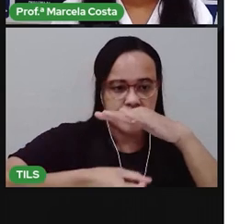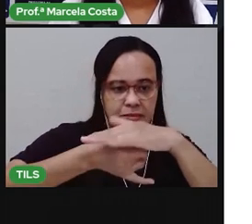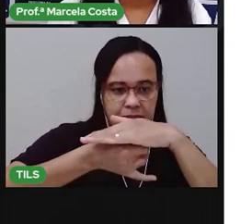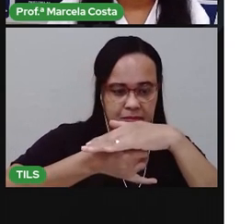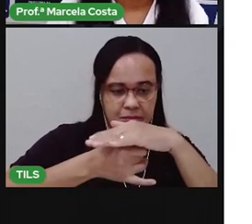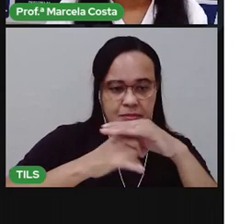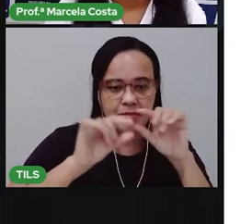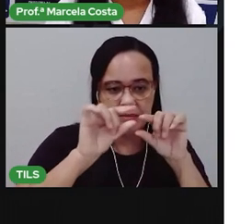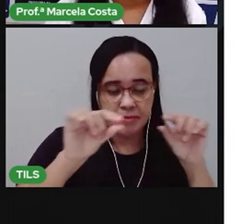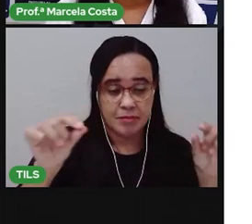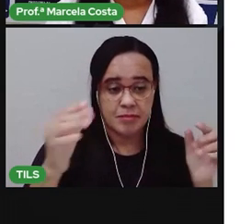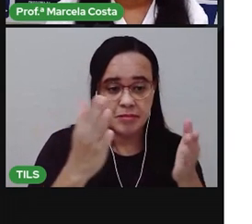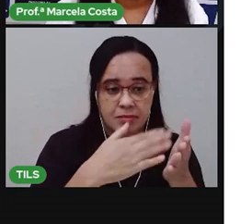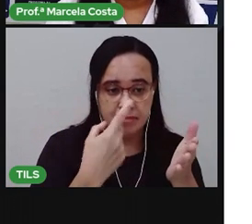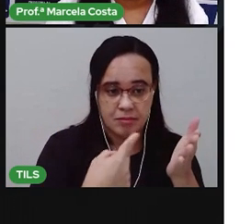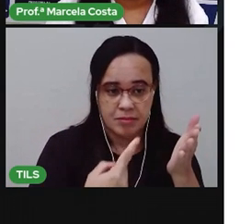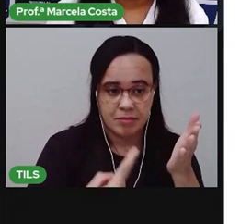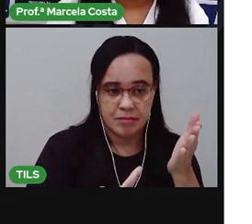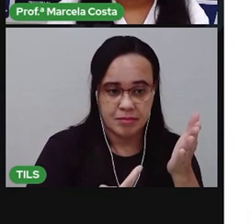Agora a outra.